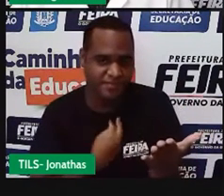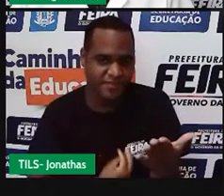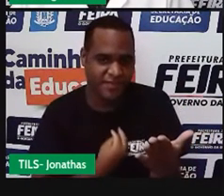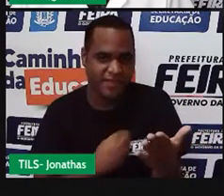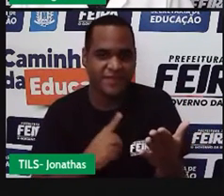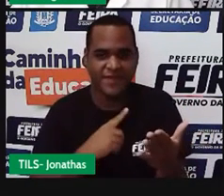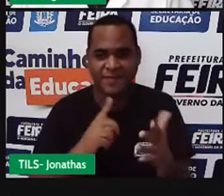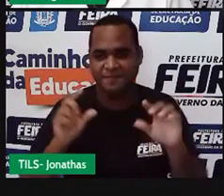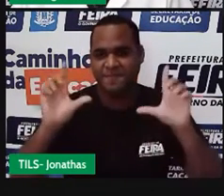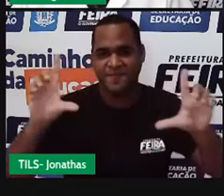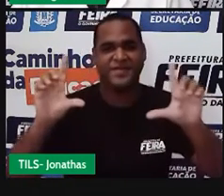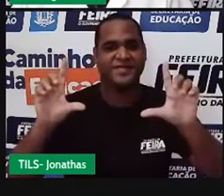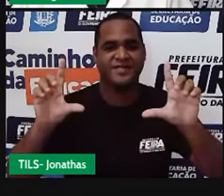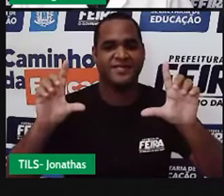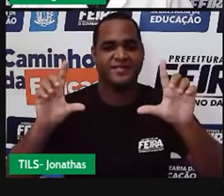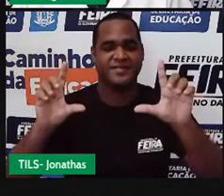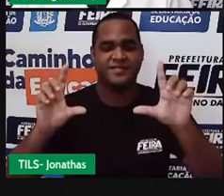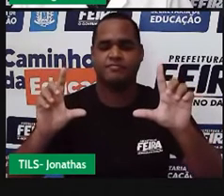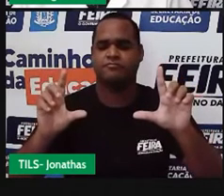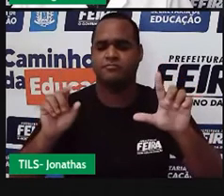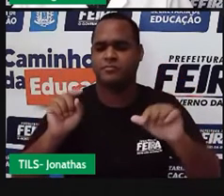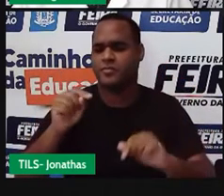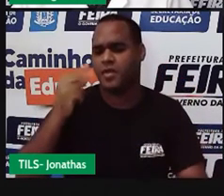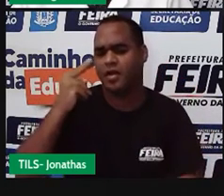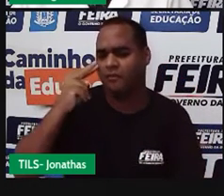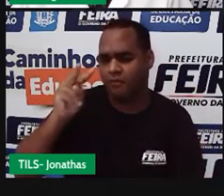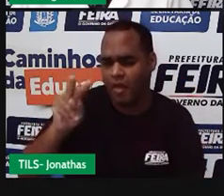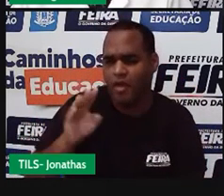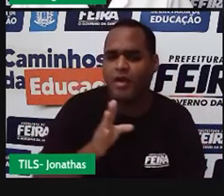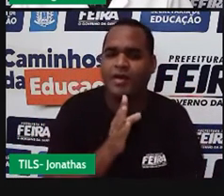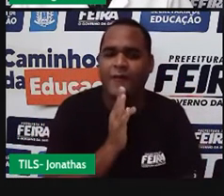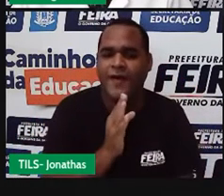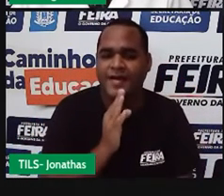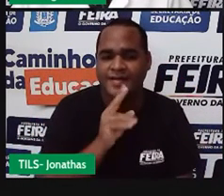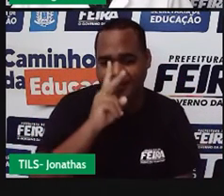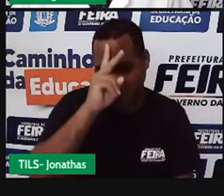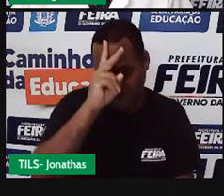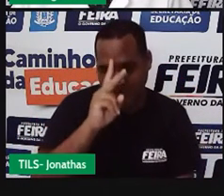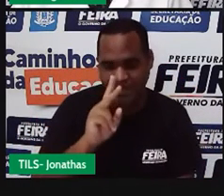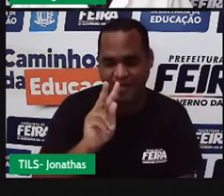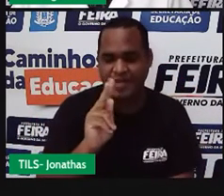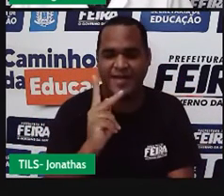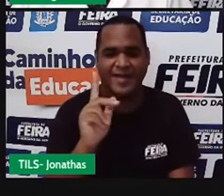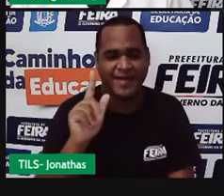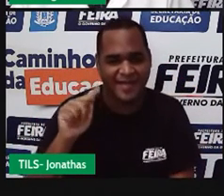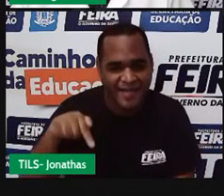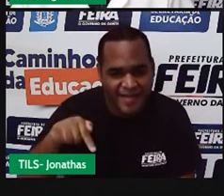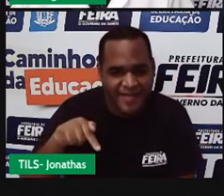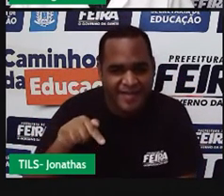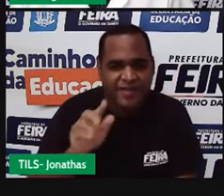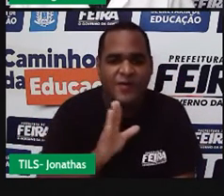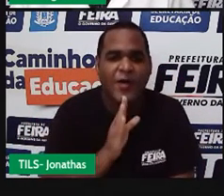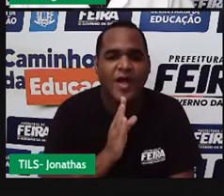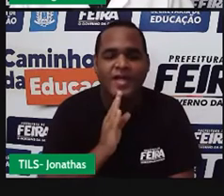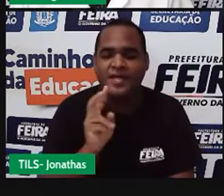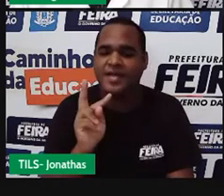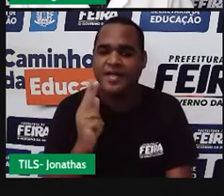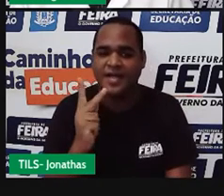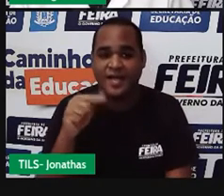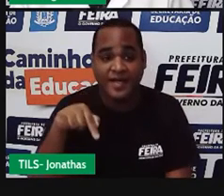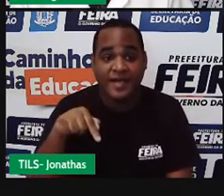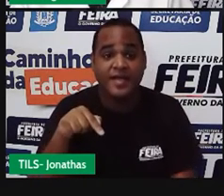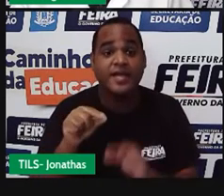tela. Eu não sei se você conhece esse personagemzinho aí, né? O